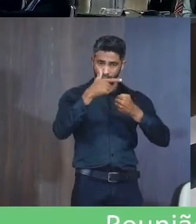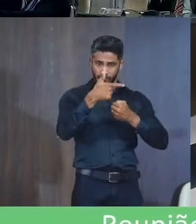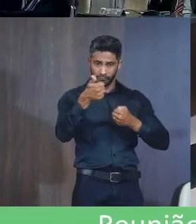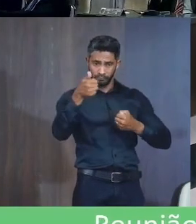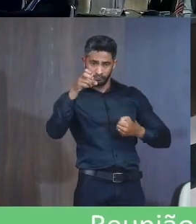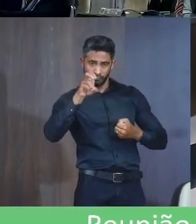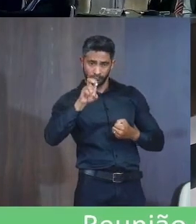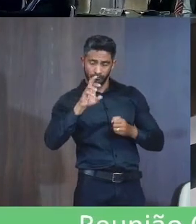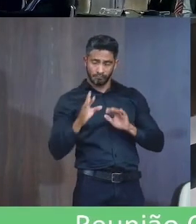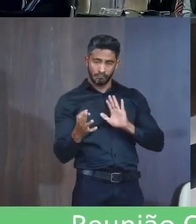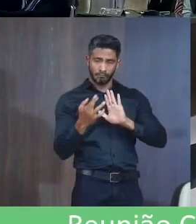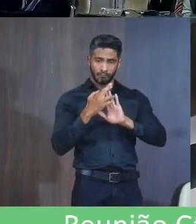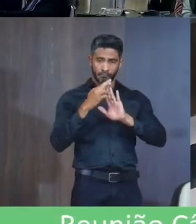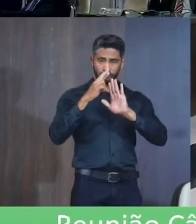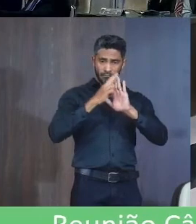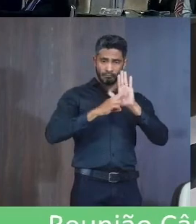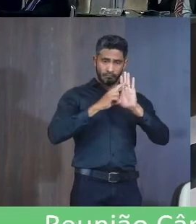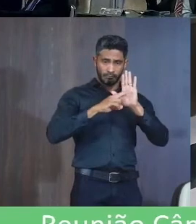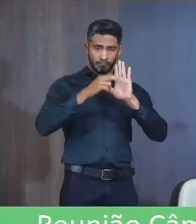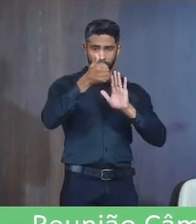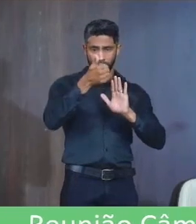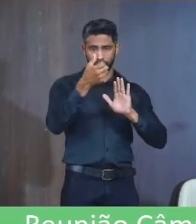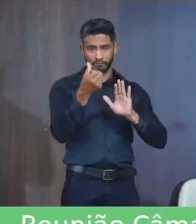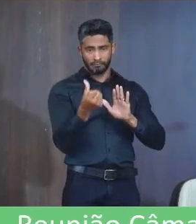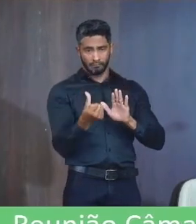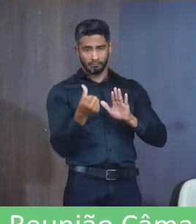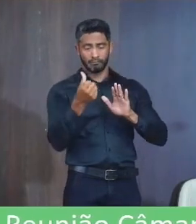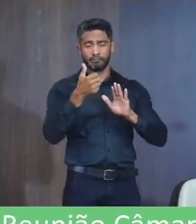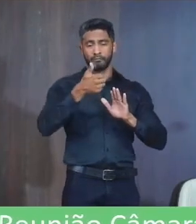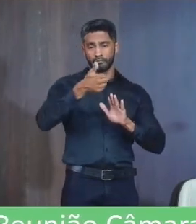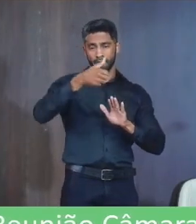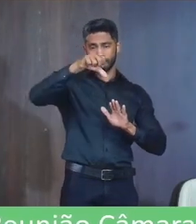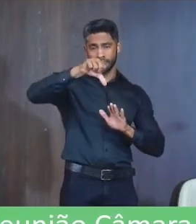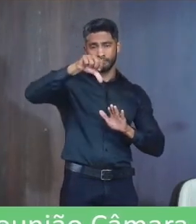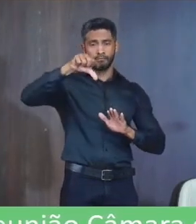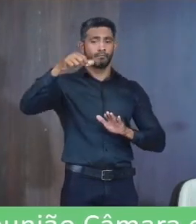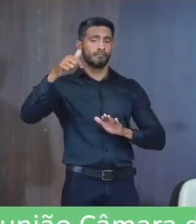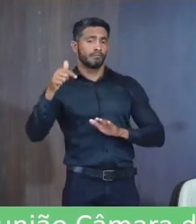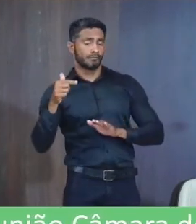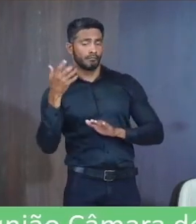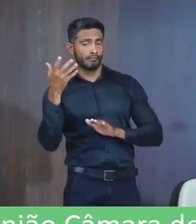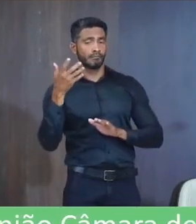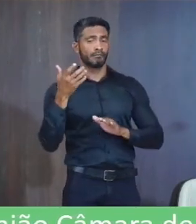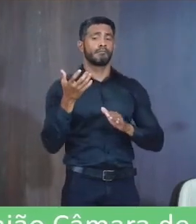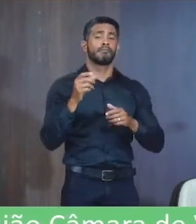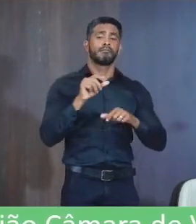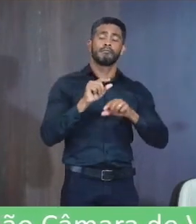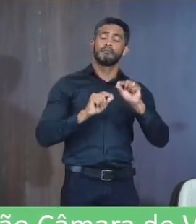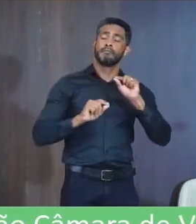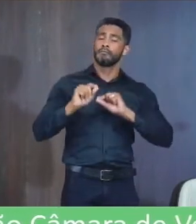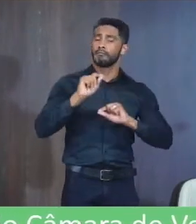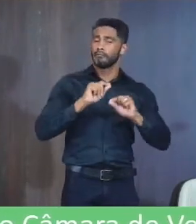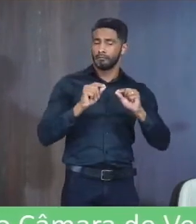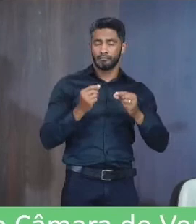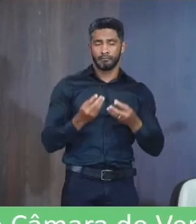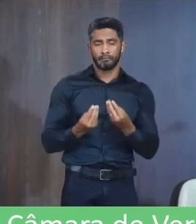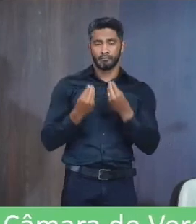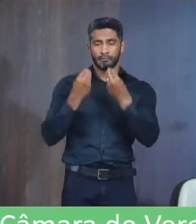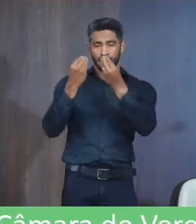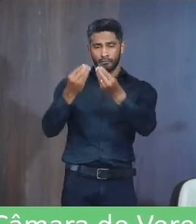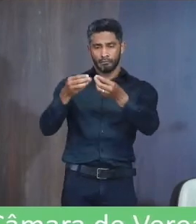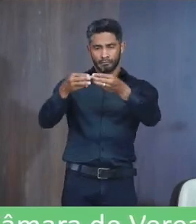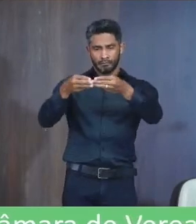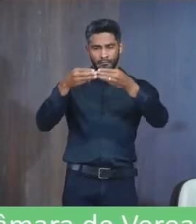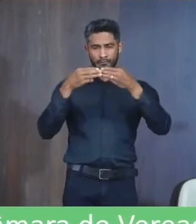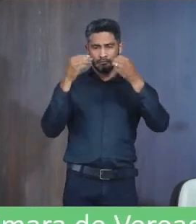regimento interno Resolução 016 De 1997 E suas alterações Requeiro A vossa excelência Que seja Caminhada A